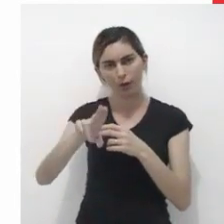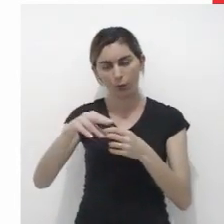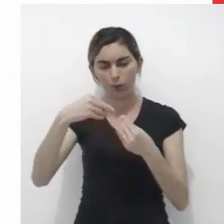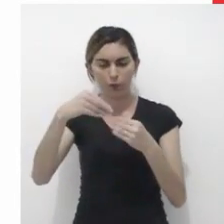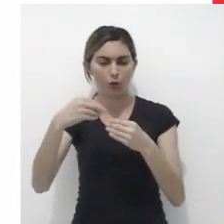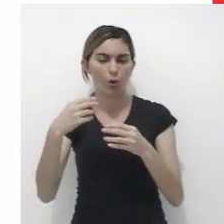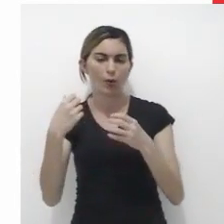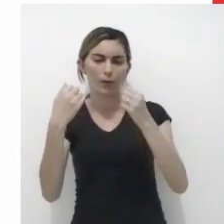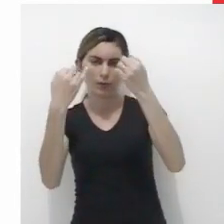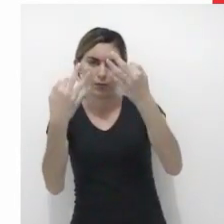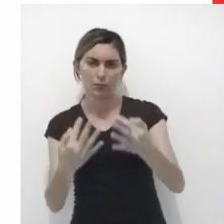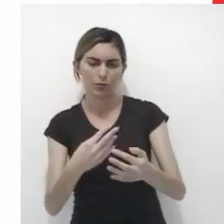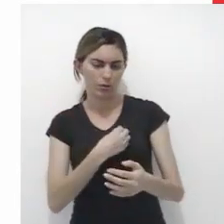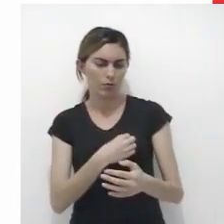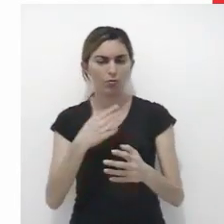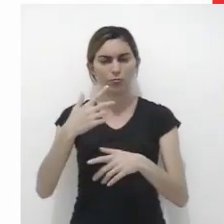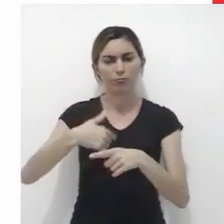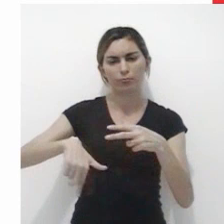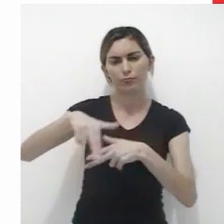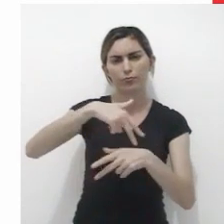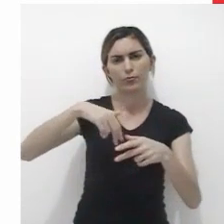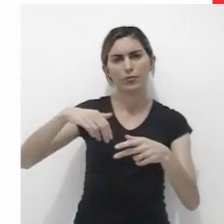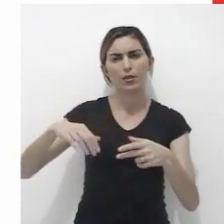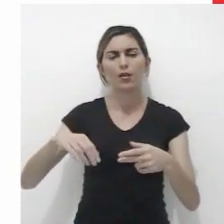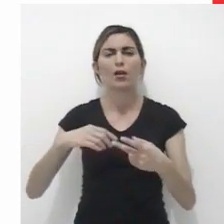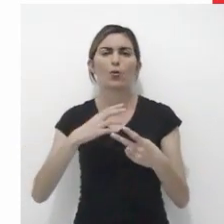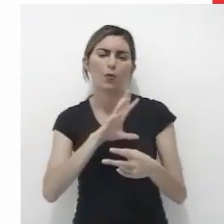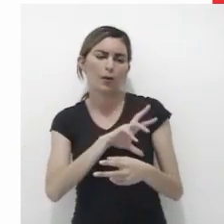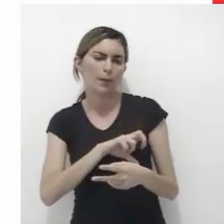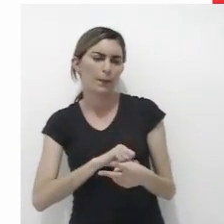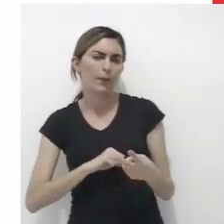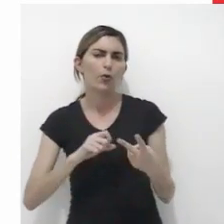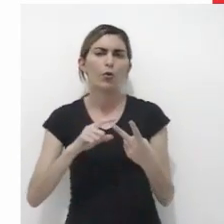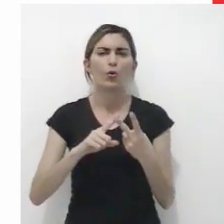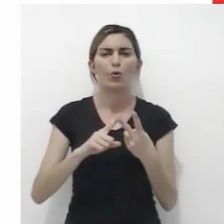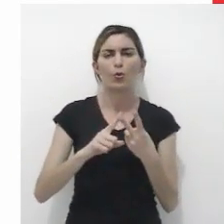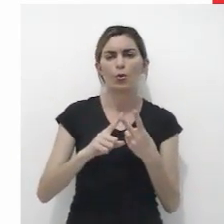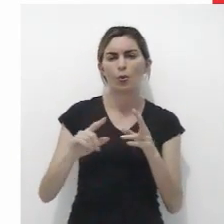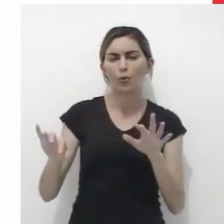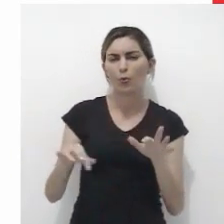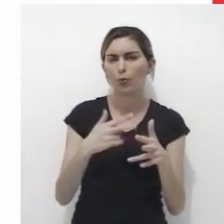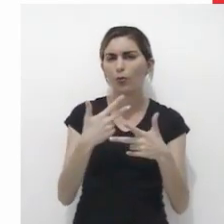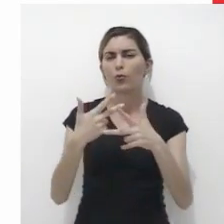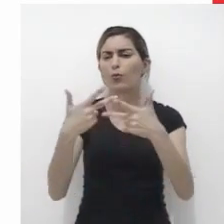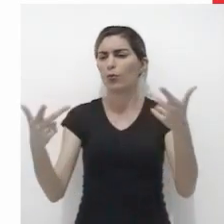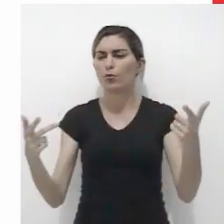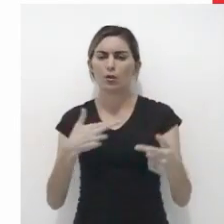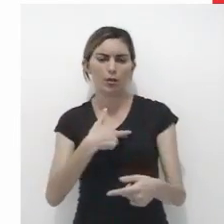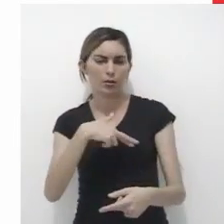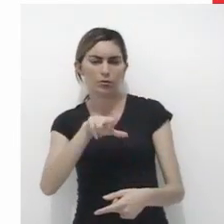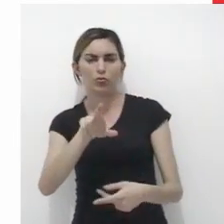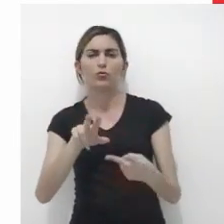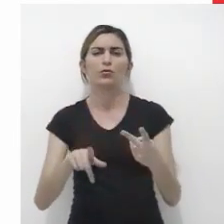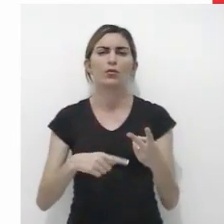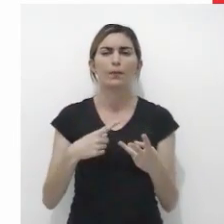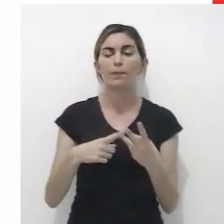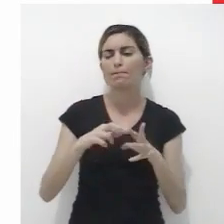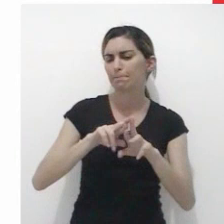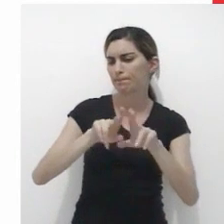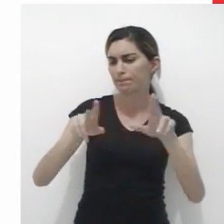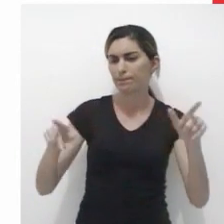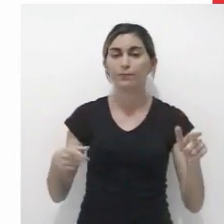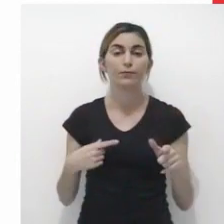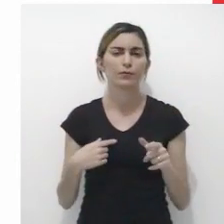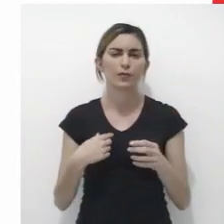Em sua obra, retrata o cotidiano do sertanejo, o amor, os folguedos populares, a religiosidade,